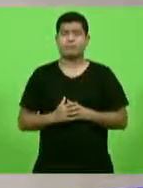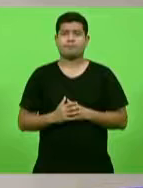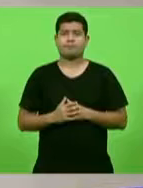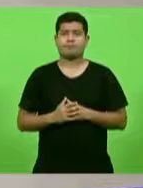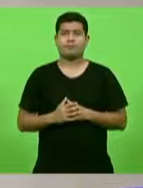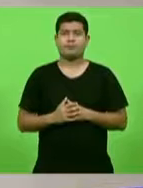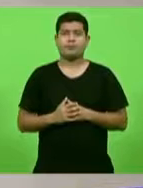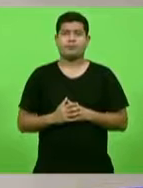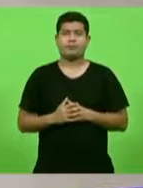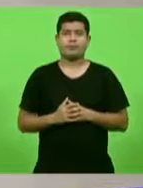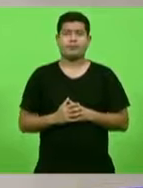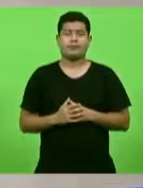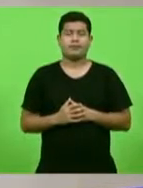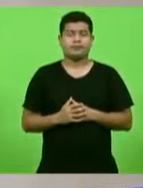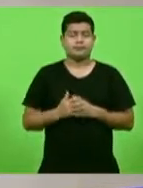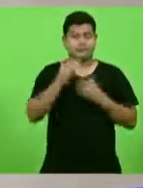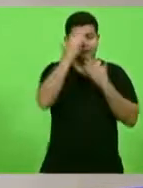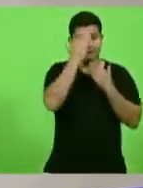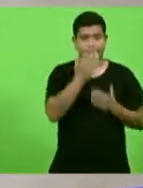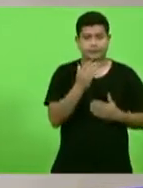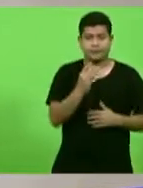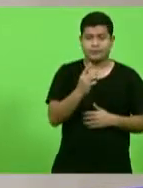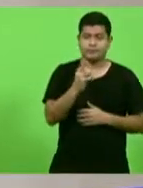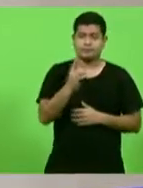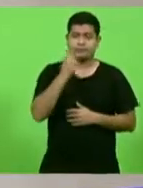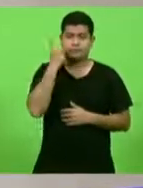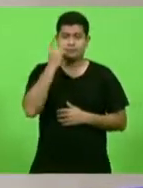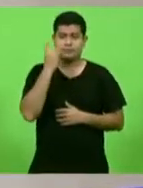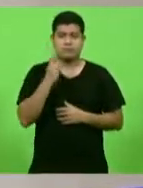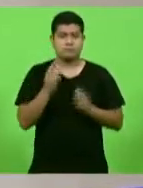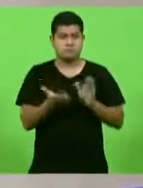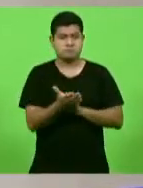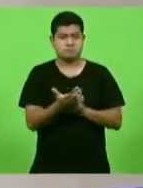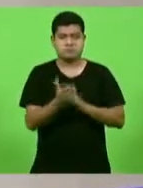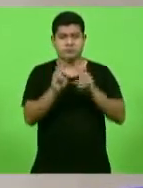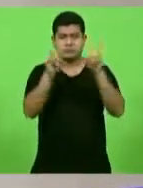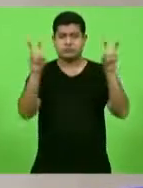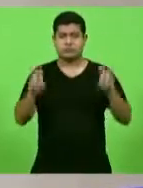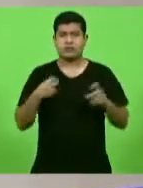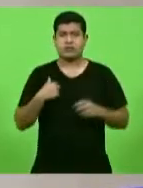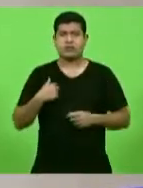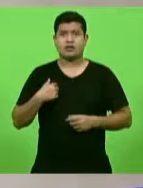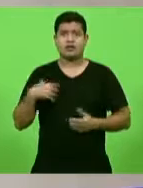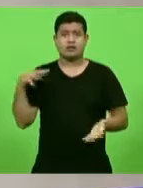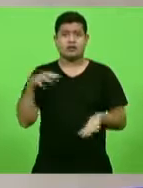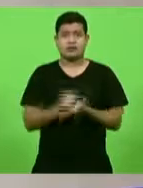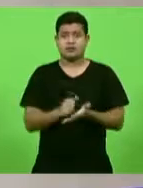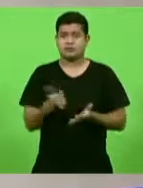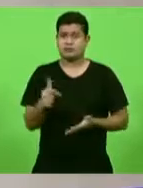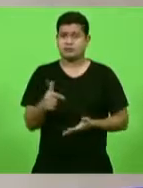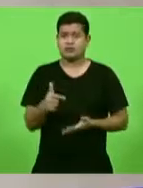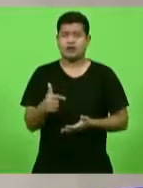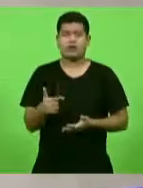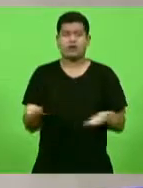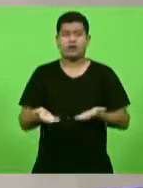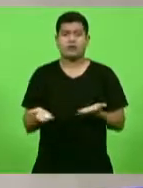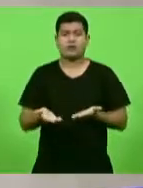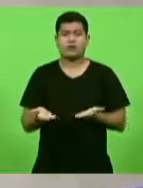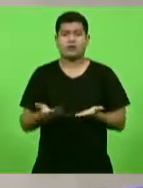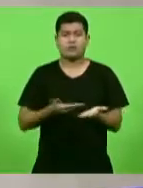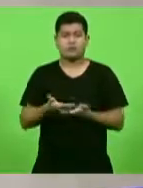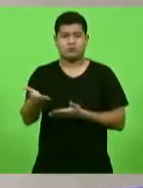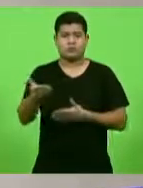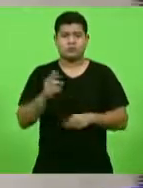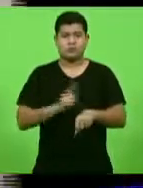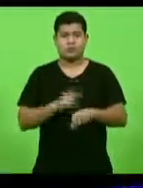Obrigado, deputado. Parabéns pelo assunto. Não havendo novos descritos, passaremos, então, ao horário destinado